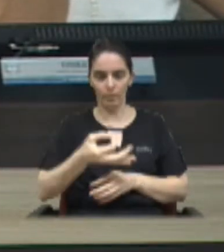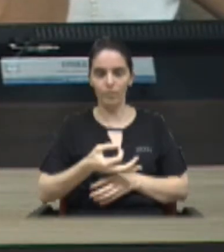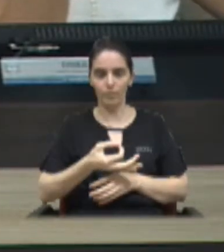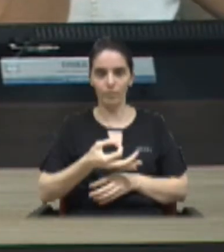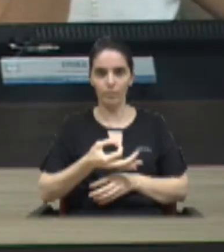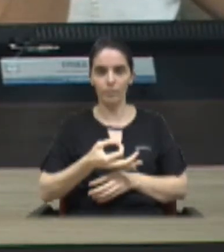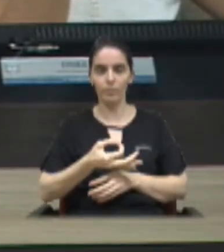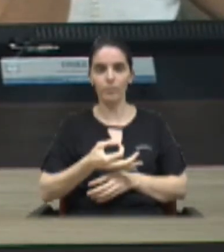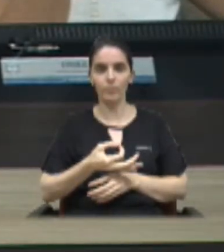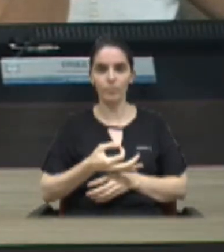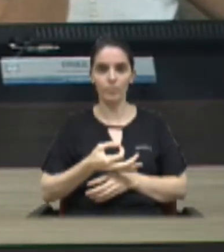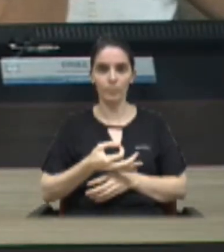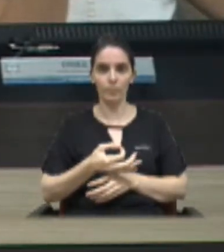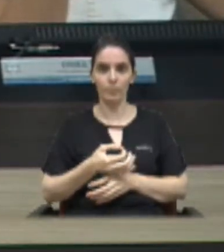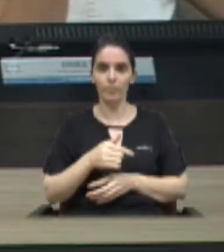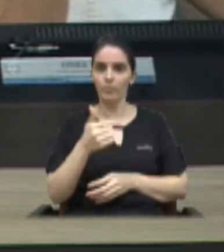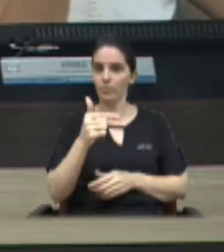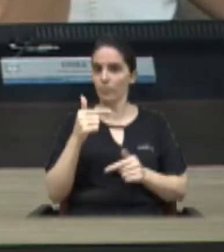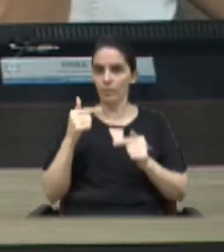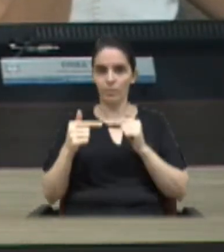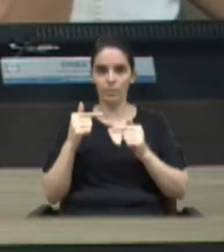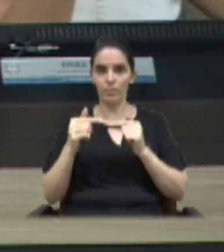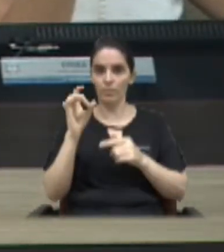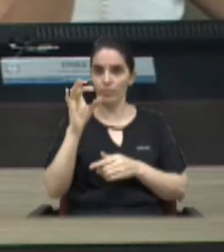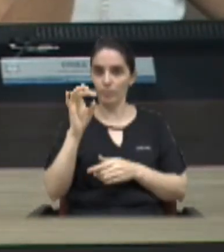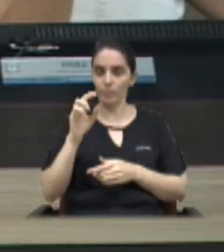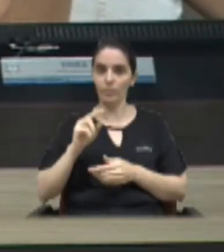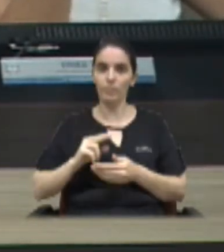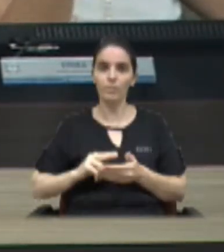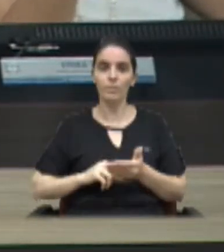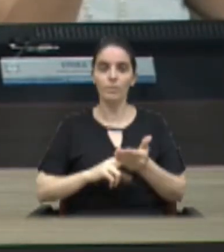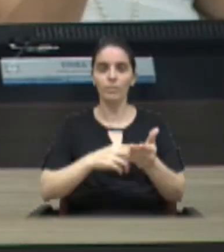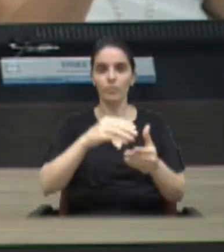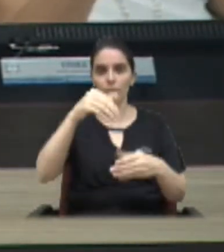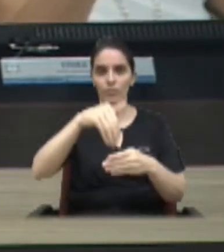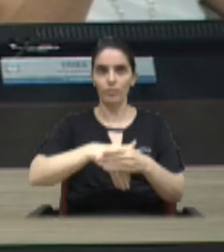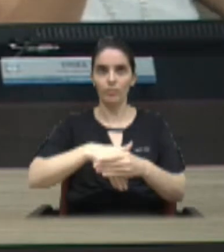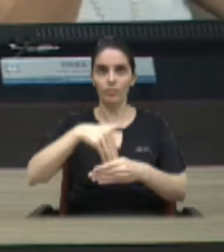em ordem e não comporta discussão apenas encaminhamento de voto